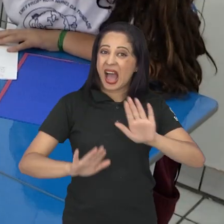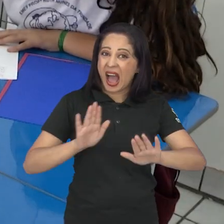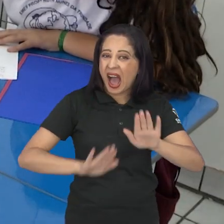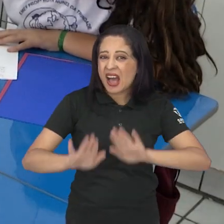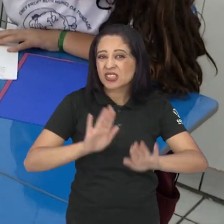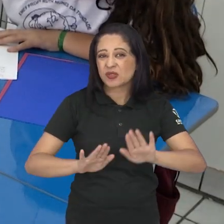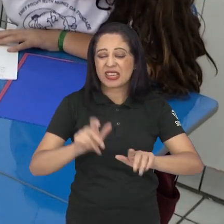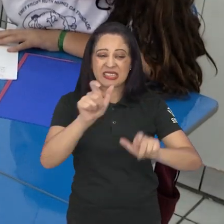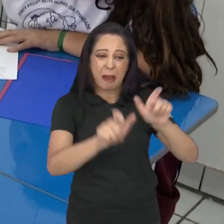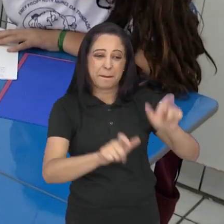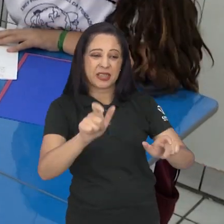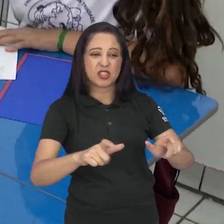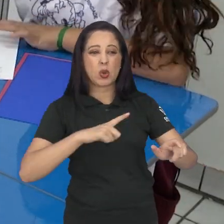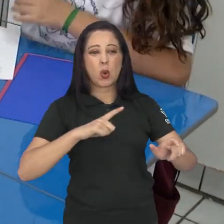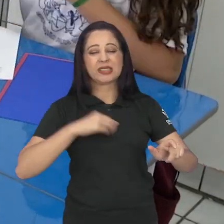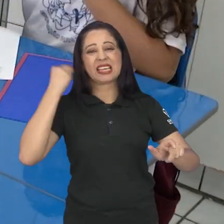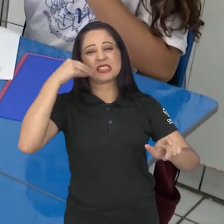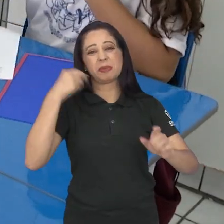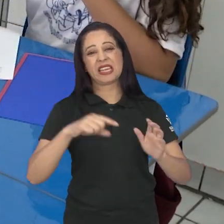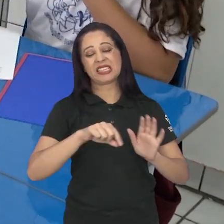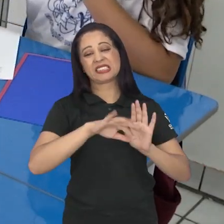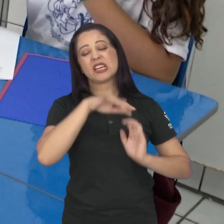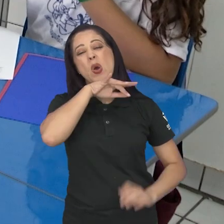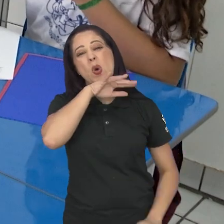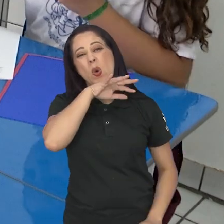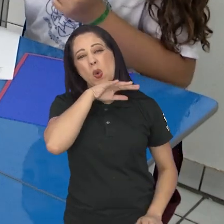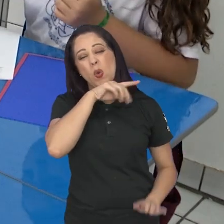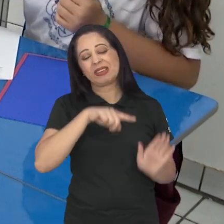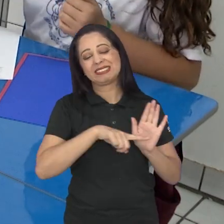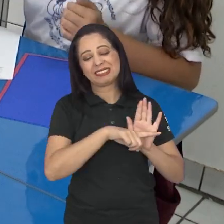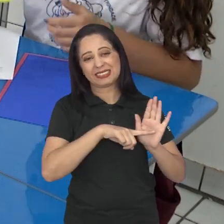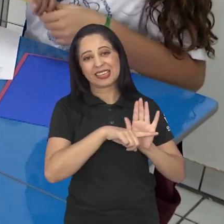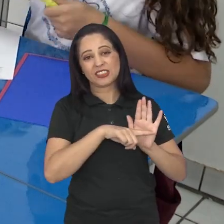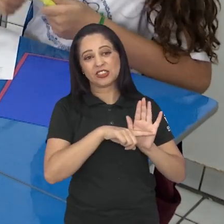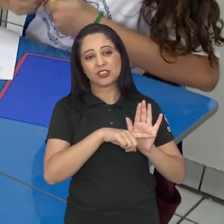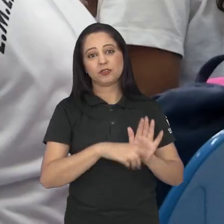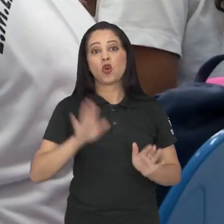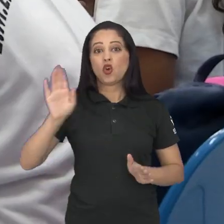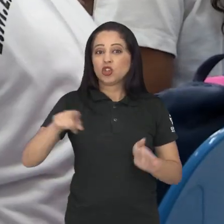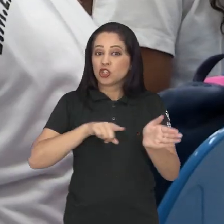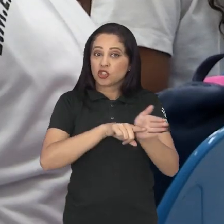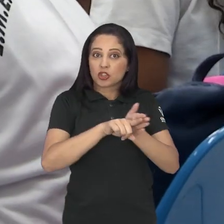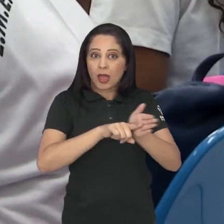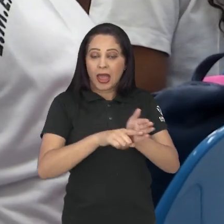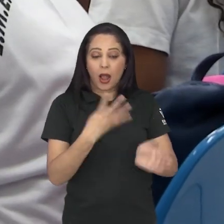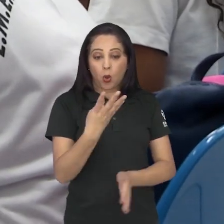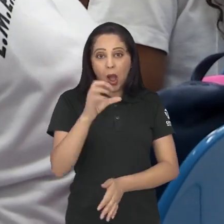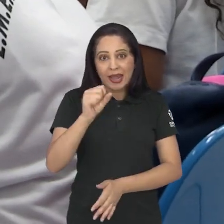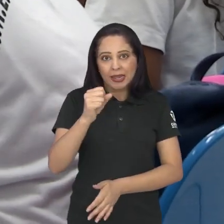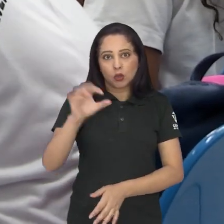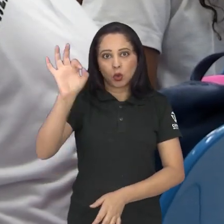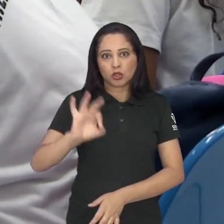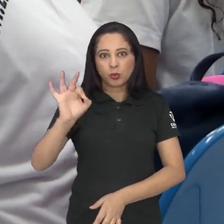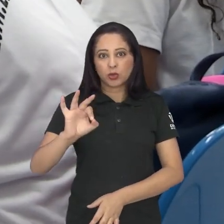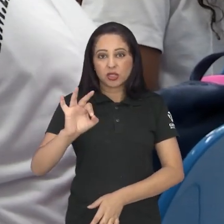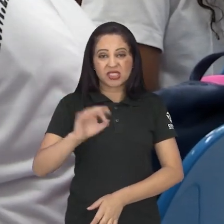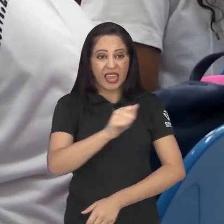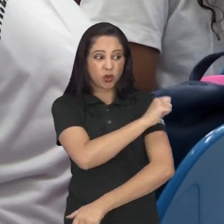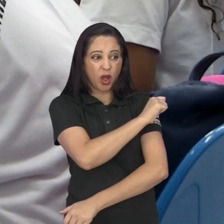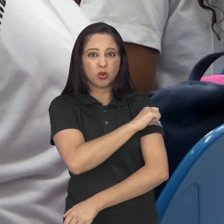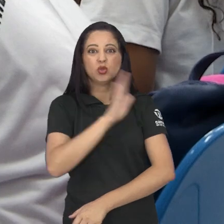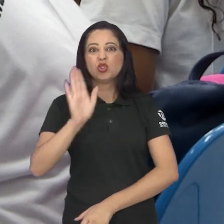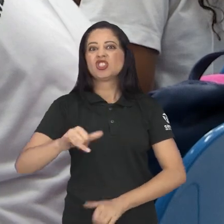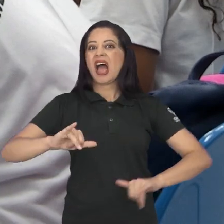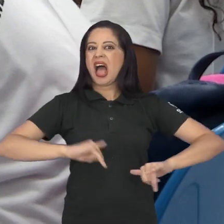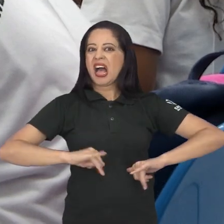Mas nem todos vivem uma experiência tão positiva. Nas escolas públicas do estado, uma pesquisa mostrou que 48%